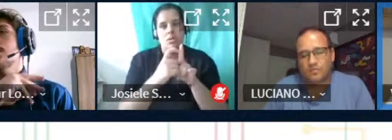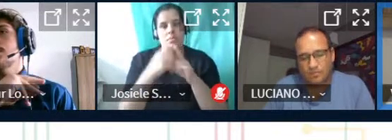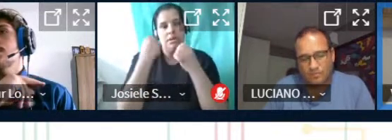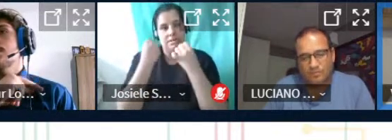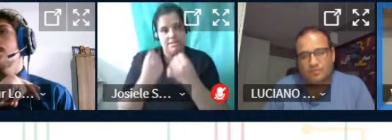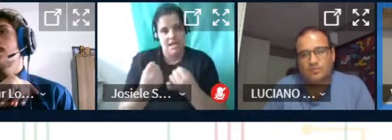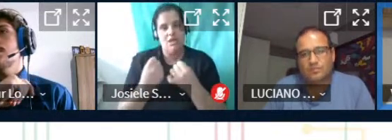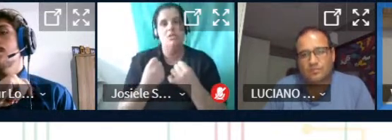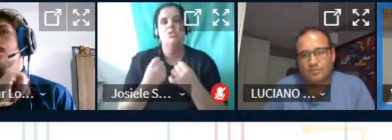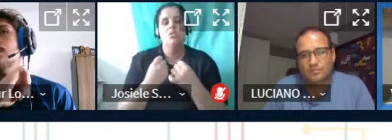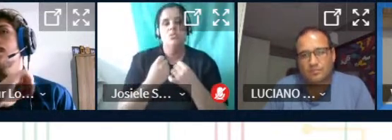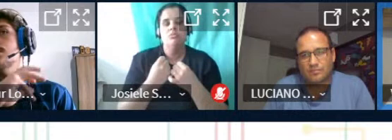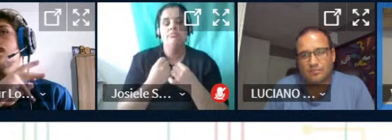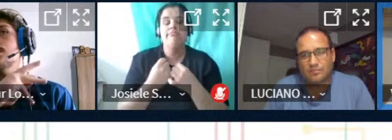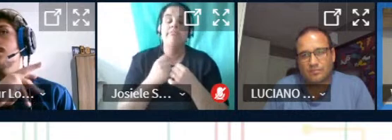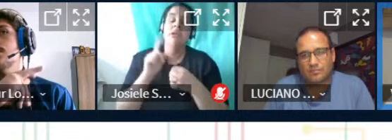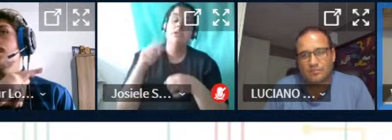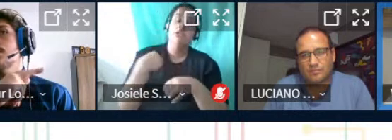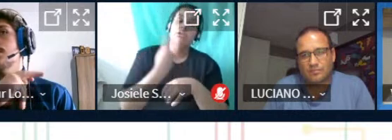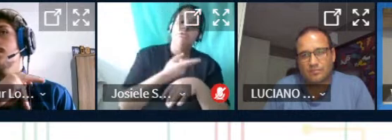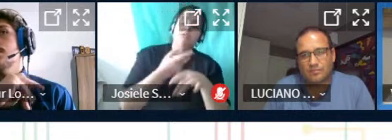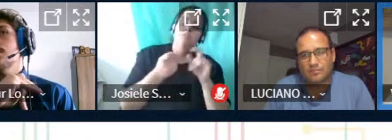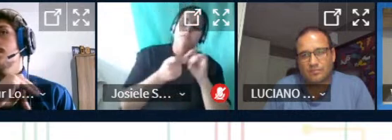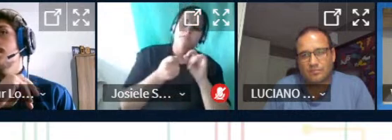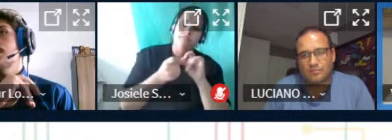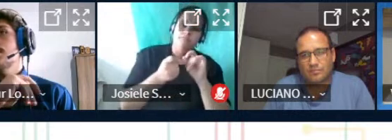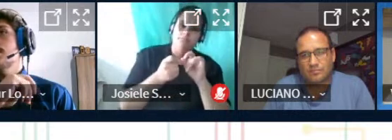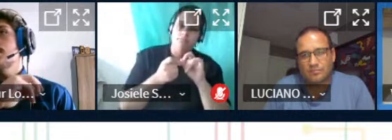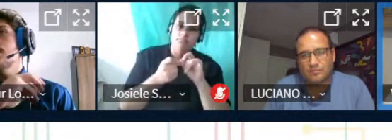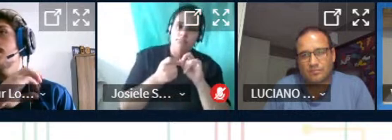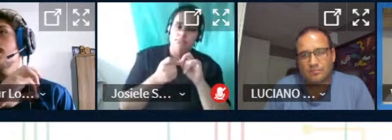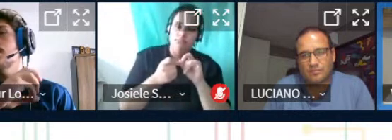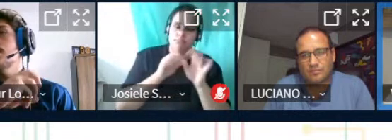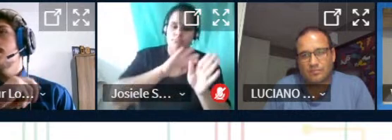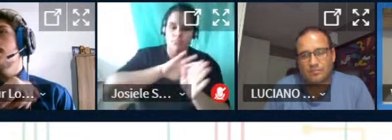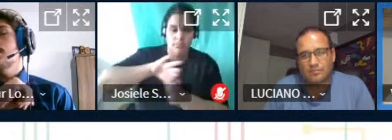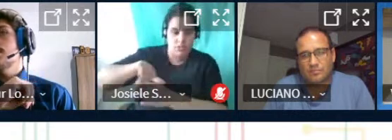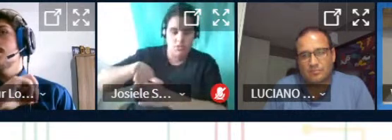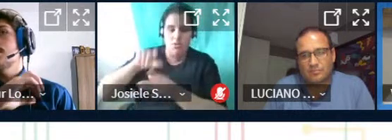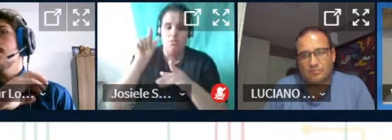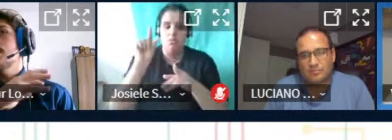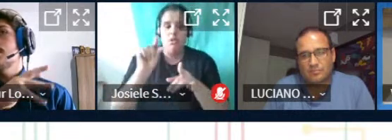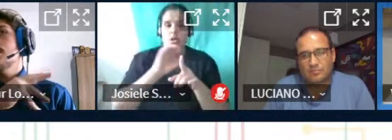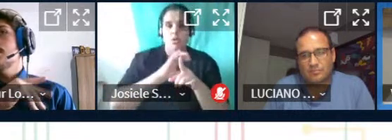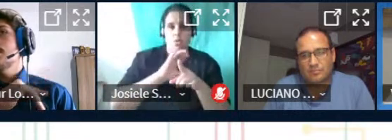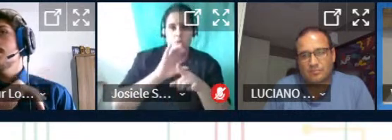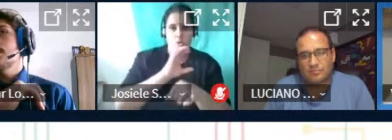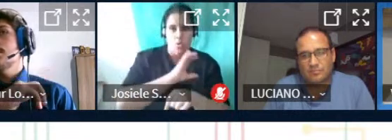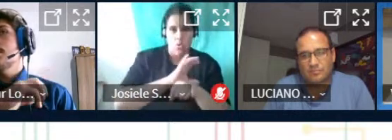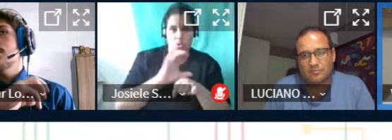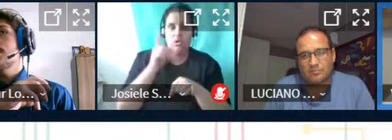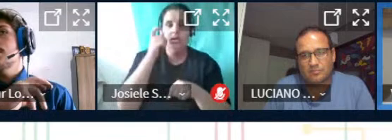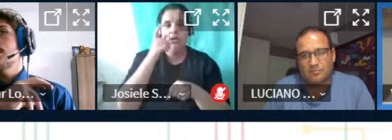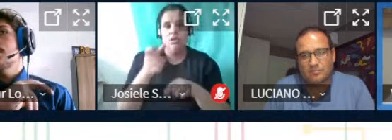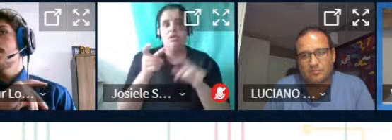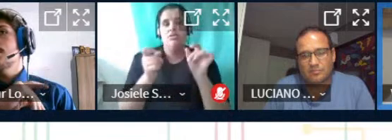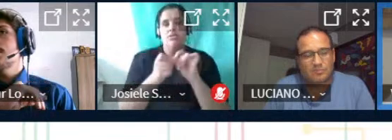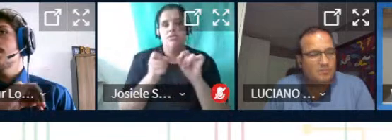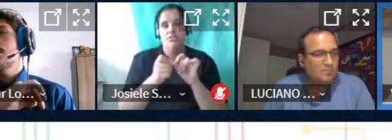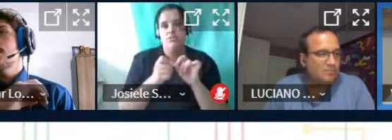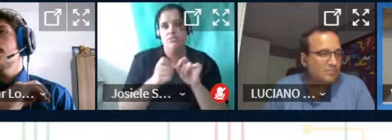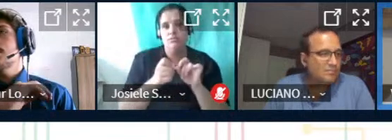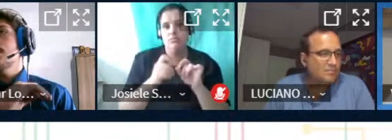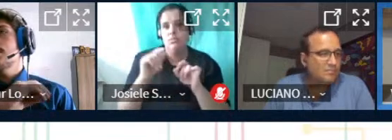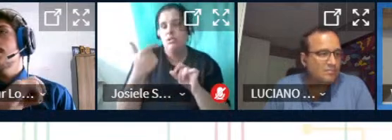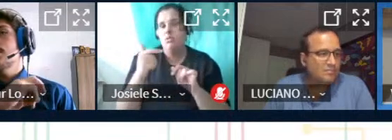então o a gente fez a gente excluiu esses minicursos que a gente tinha interesse de fazer em função de